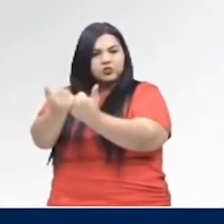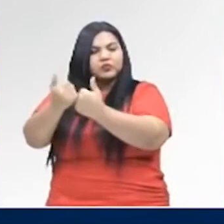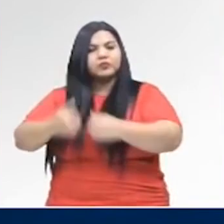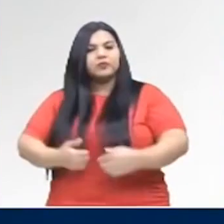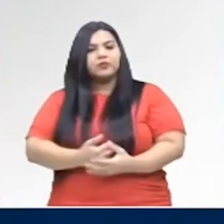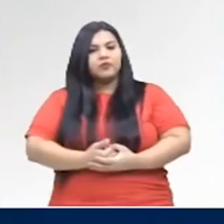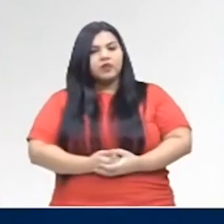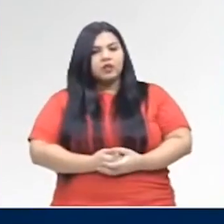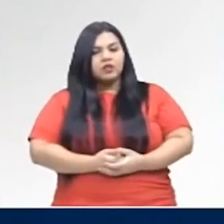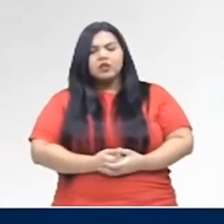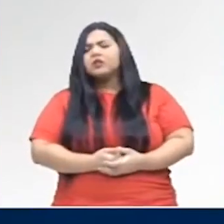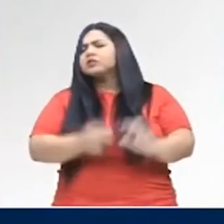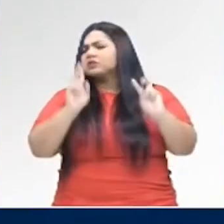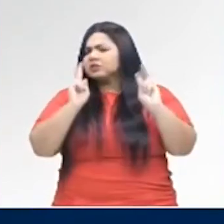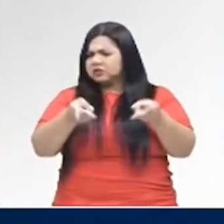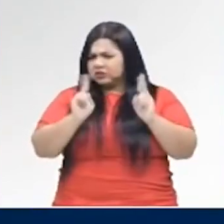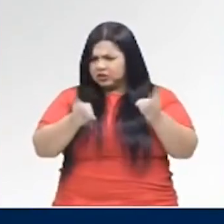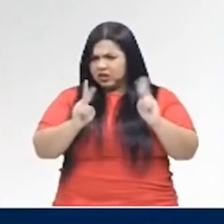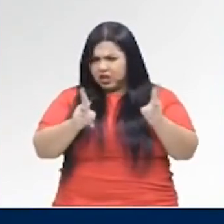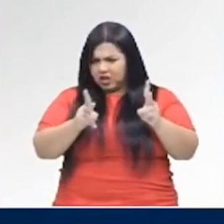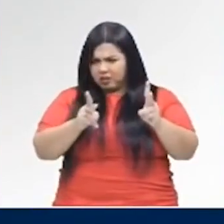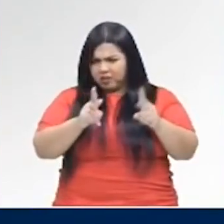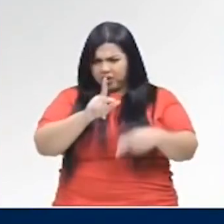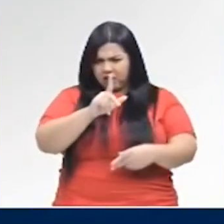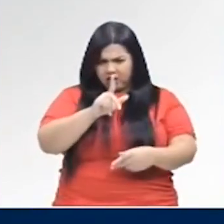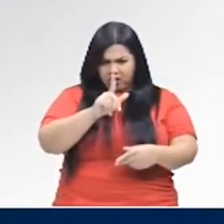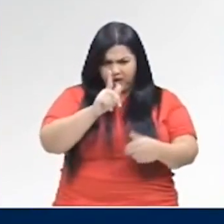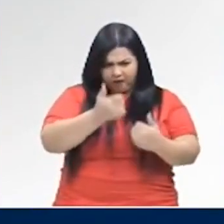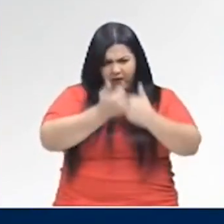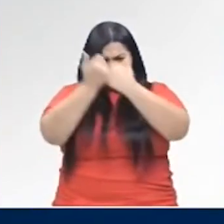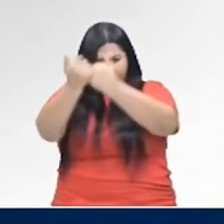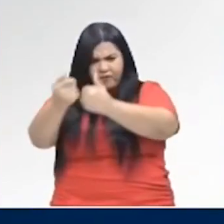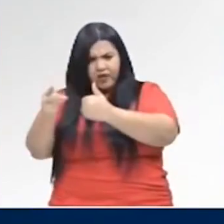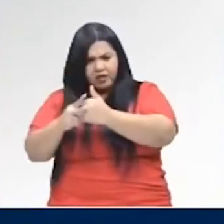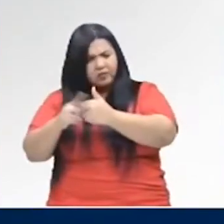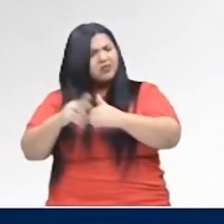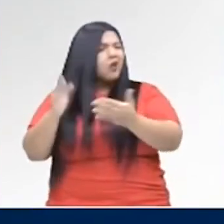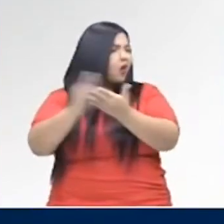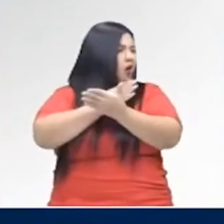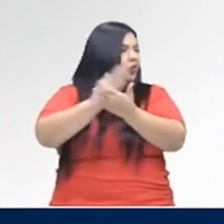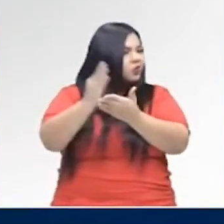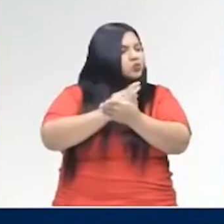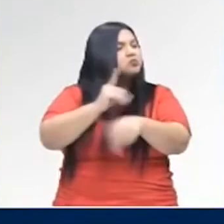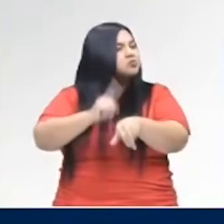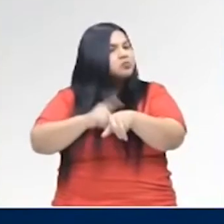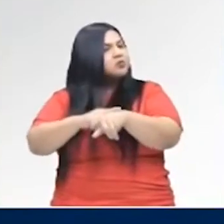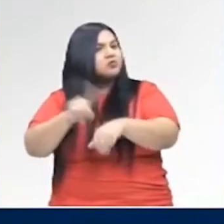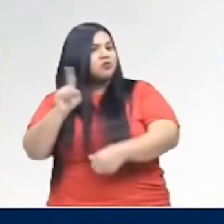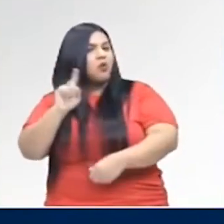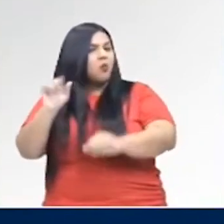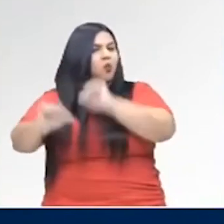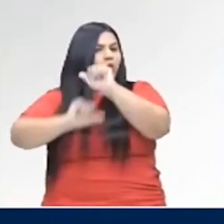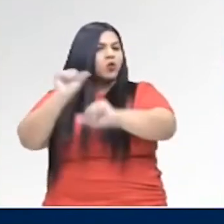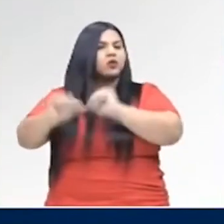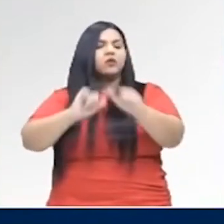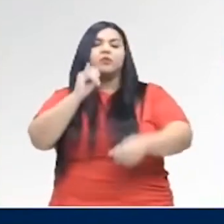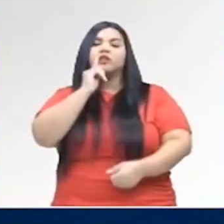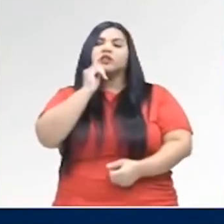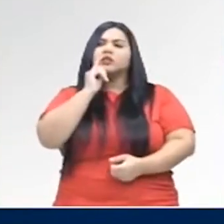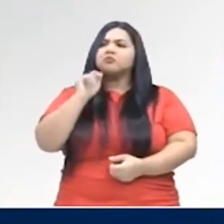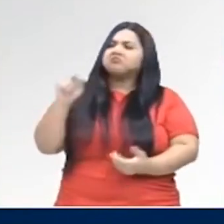Eles são sempre verbos auxiliares? Não. Em alguns momentos você vai ver que não, por exemplo, fulana é...